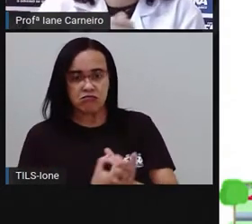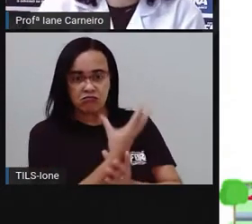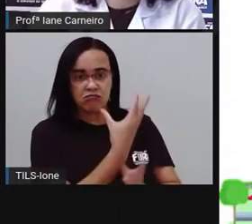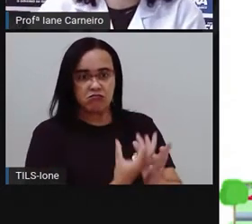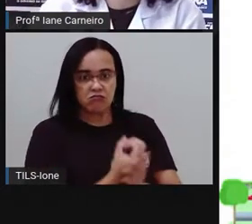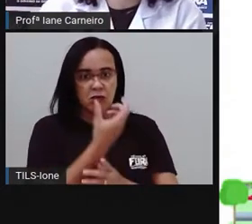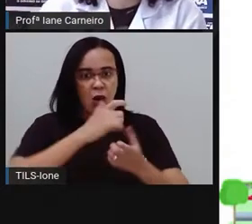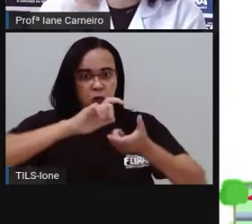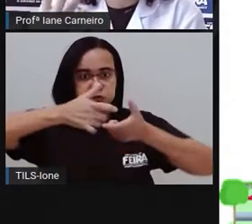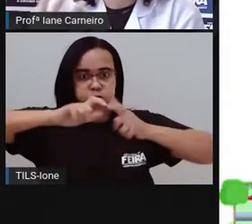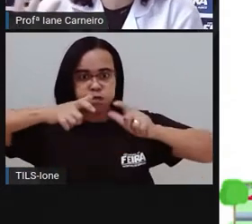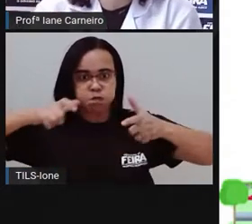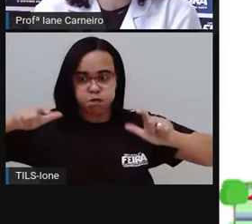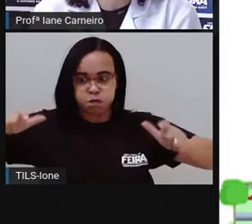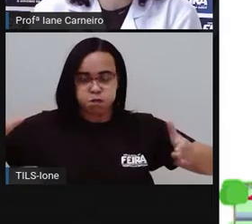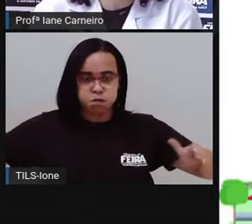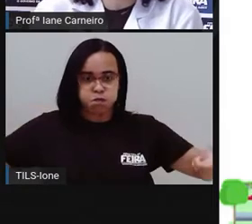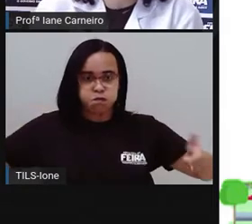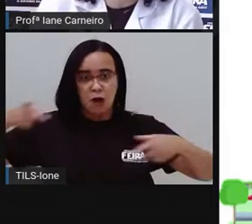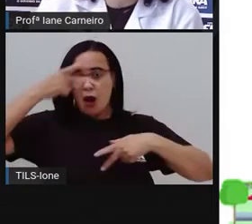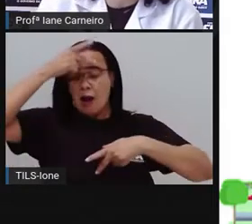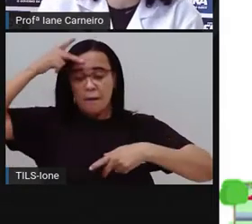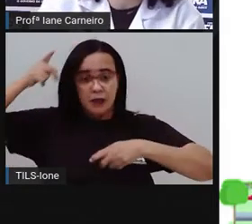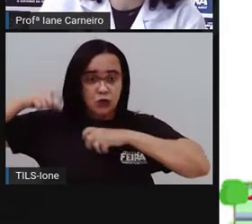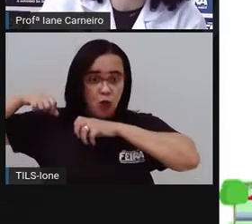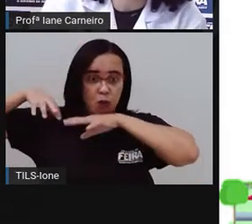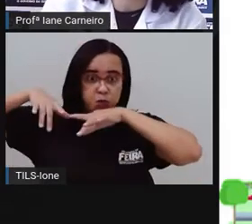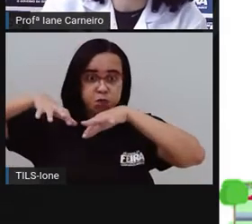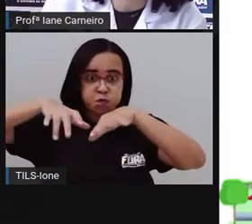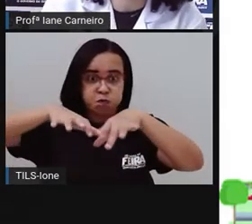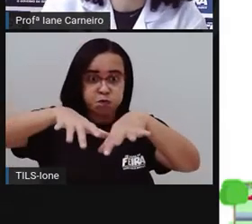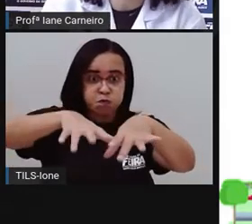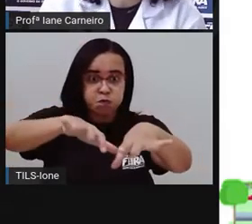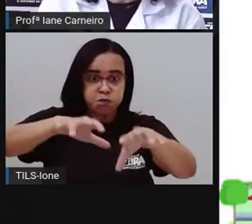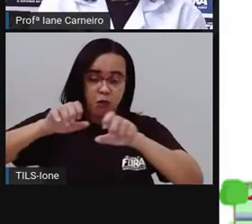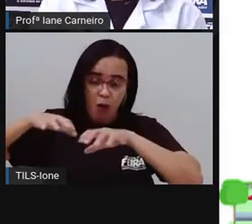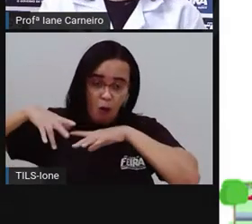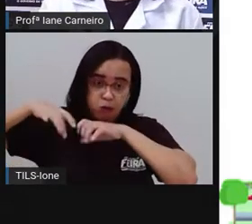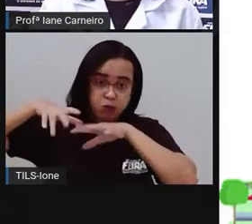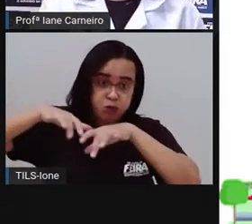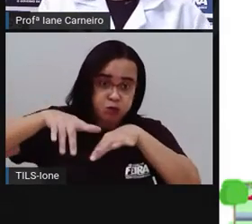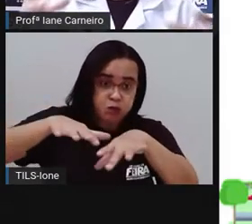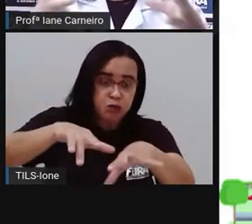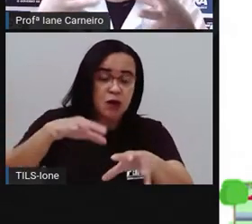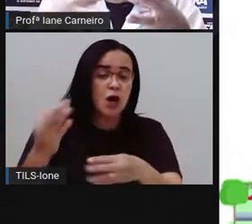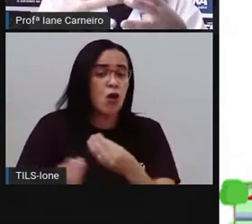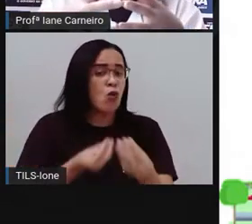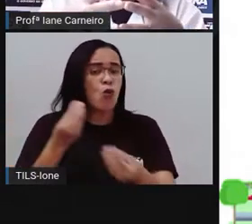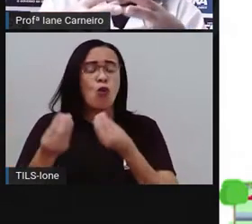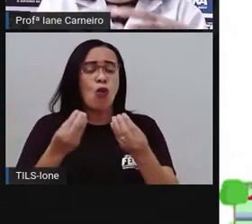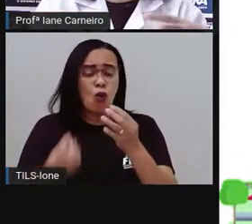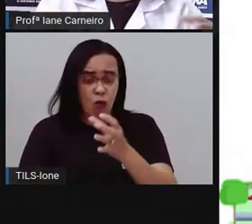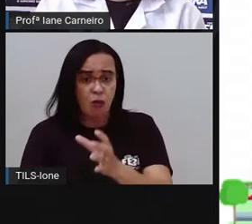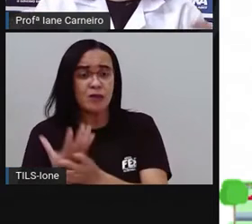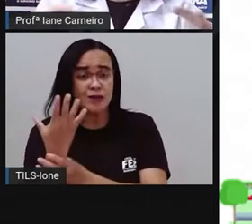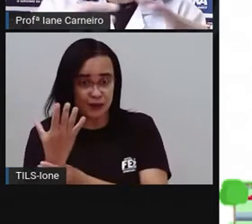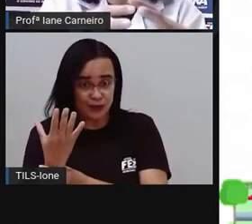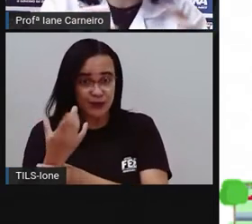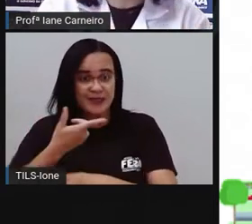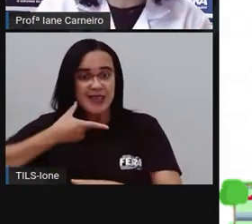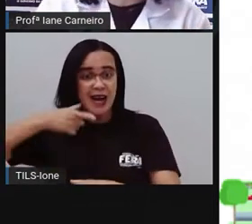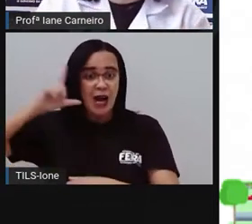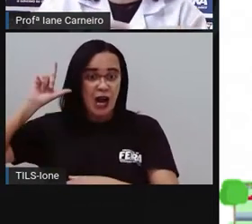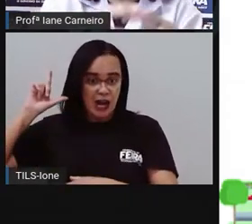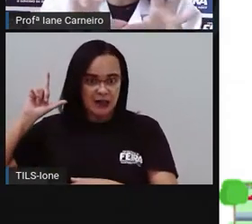por bairros, né? Pra facilitar a localização dos endereços. Então, começou, né, pequenininha, com uma